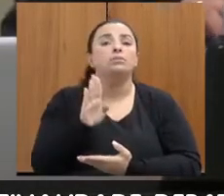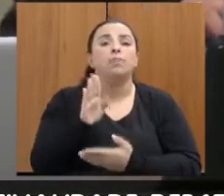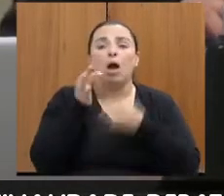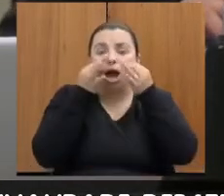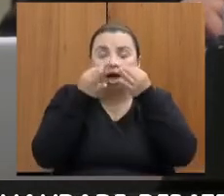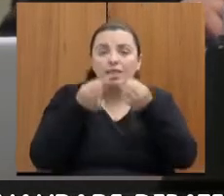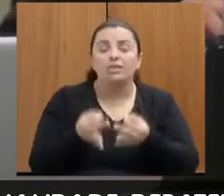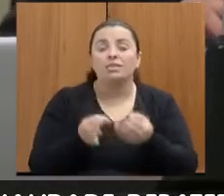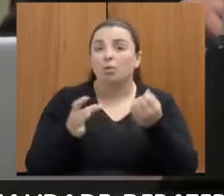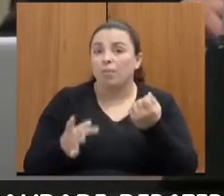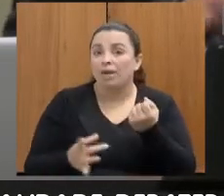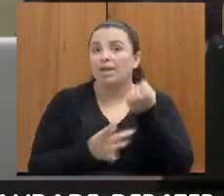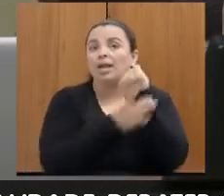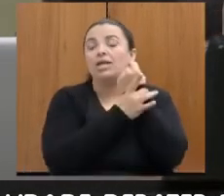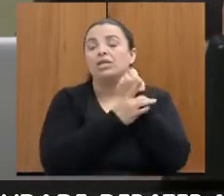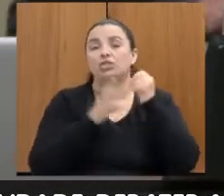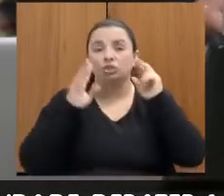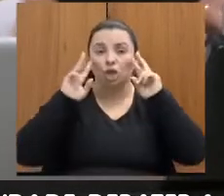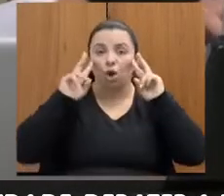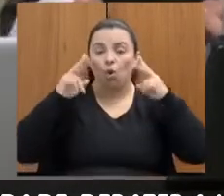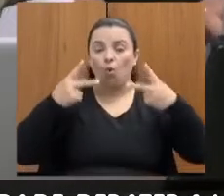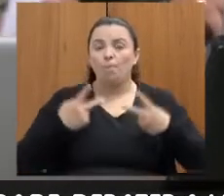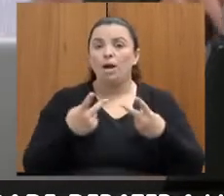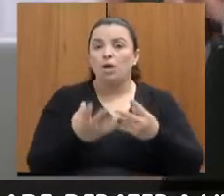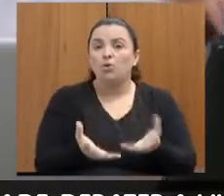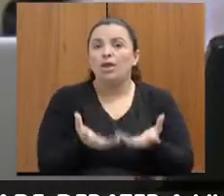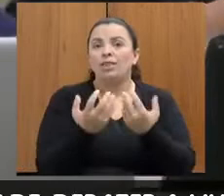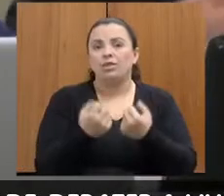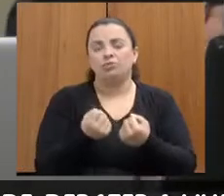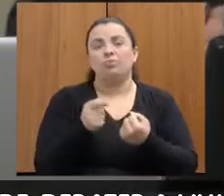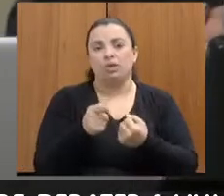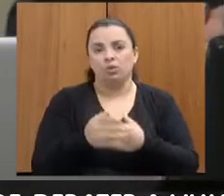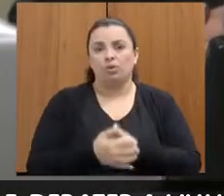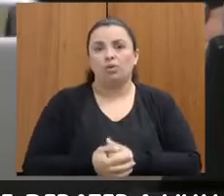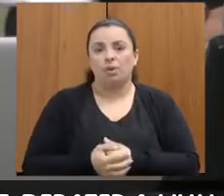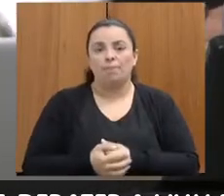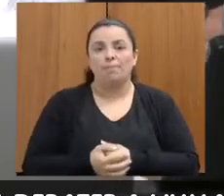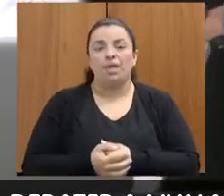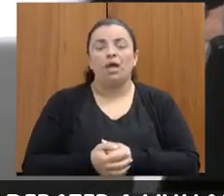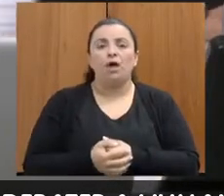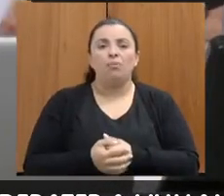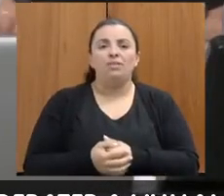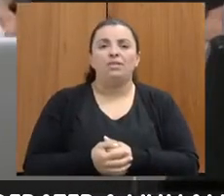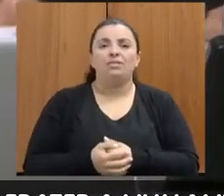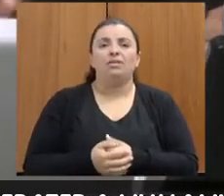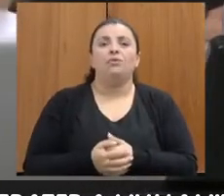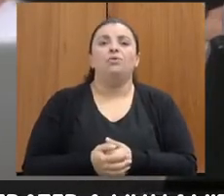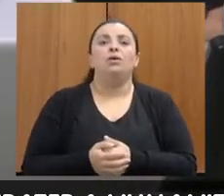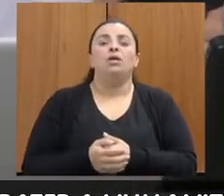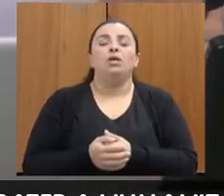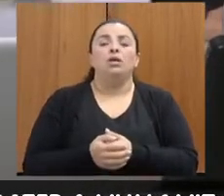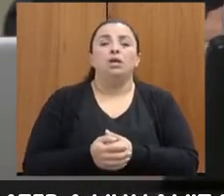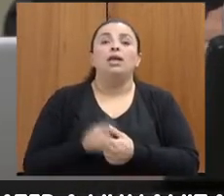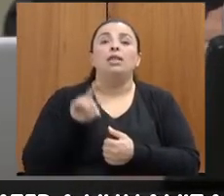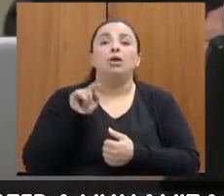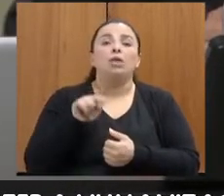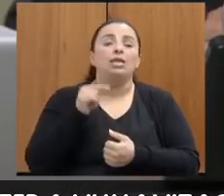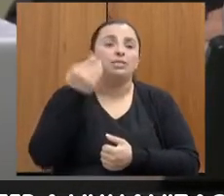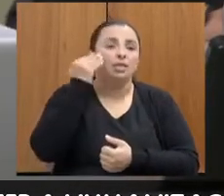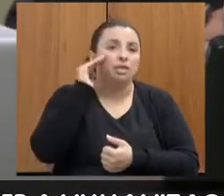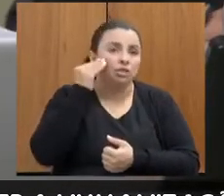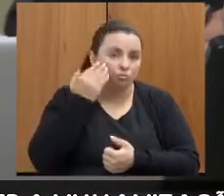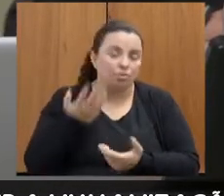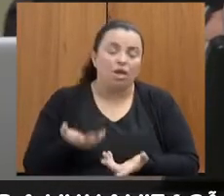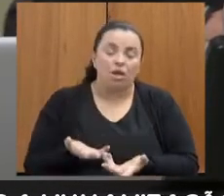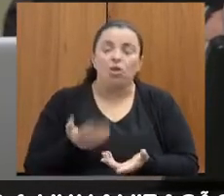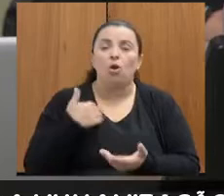assegurar a humanização deste atendimento. Então, nesse sentido, eu quero aqui agradecer a